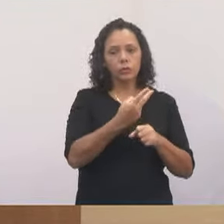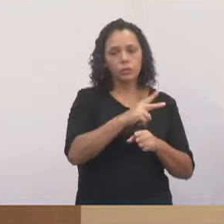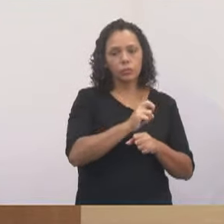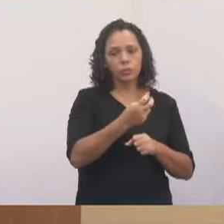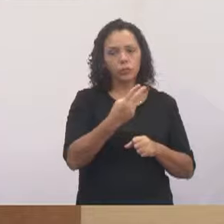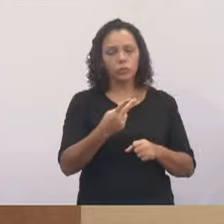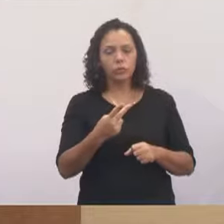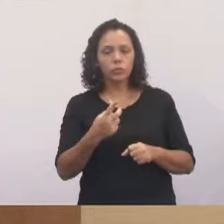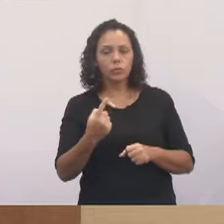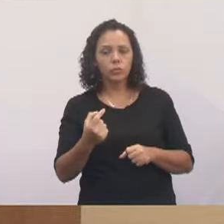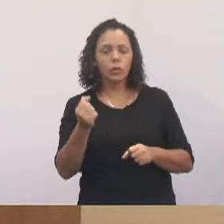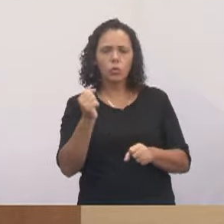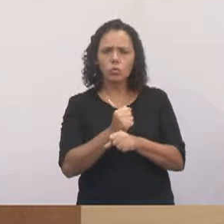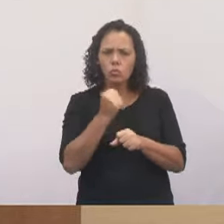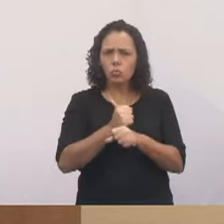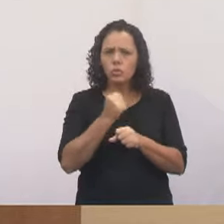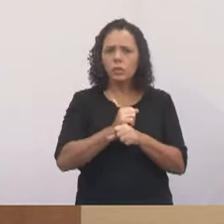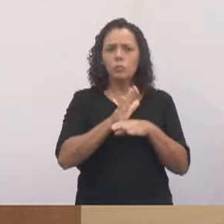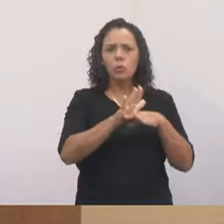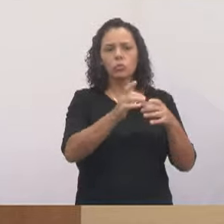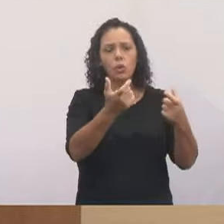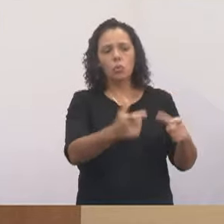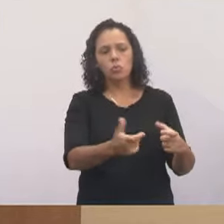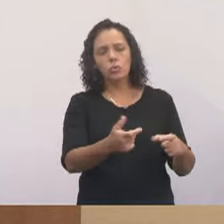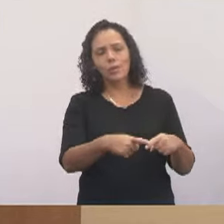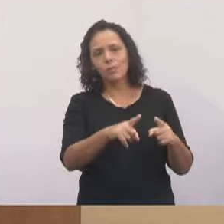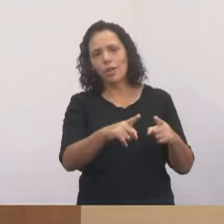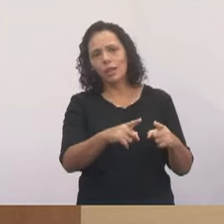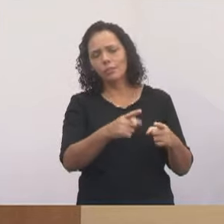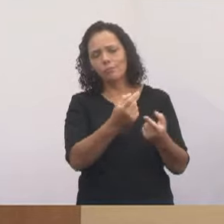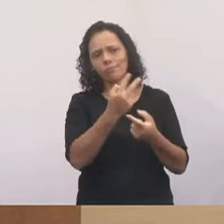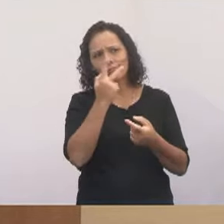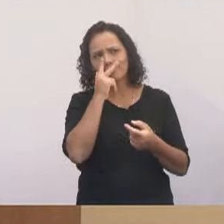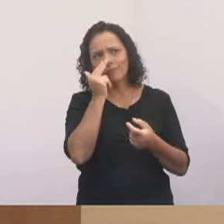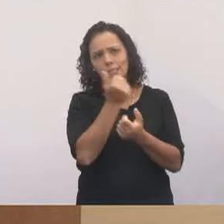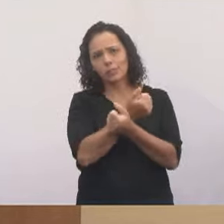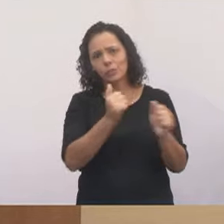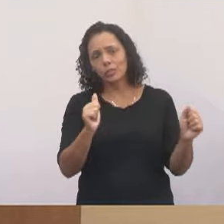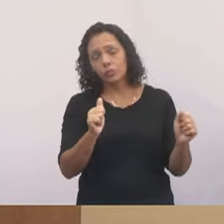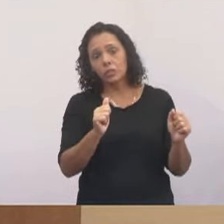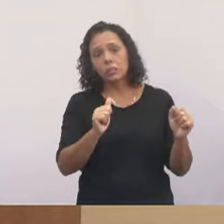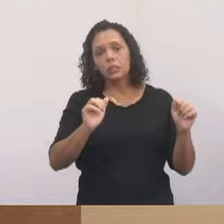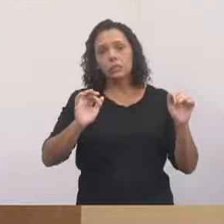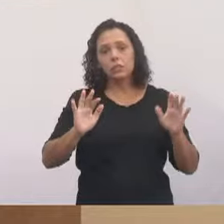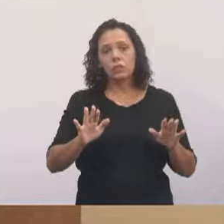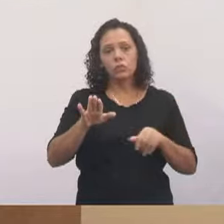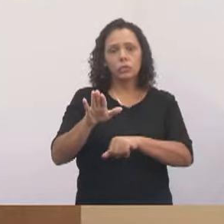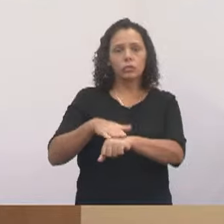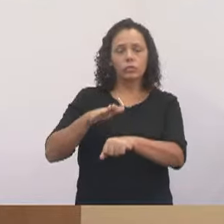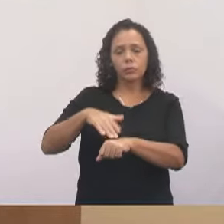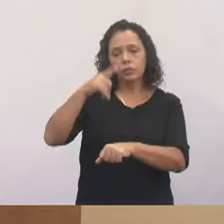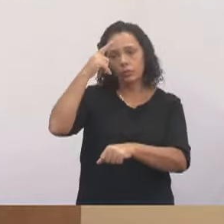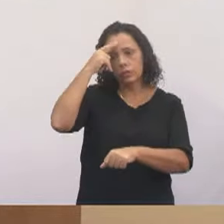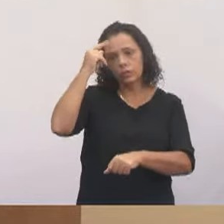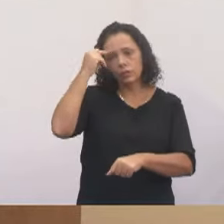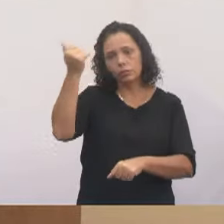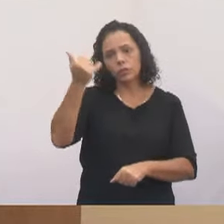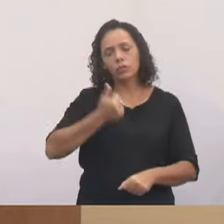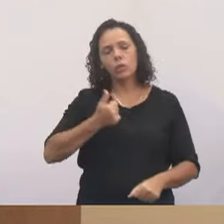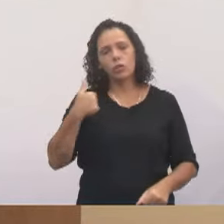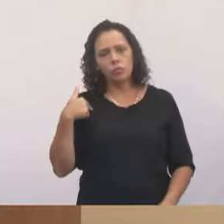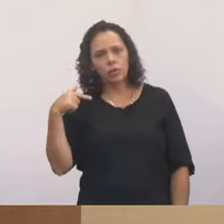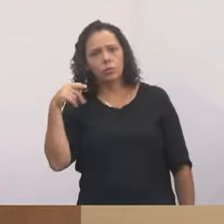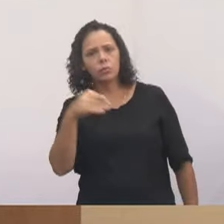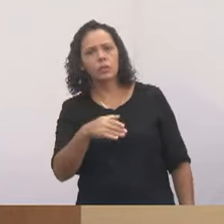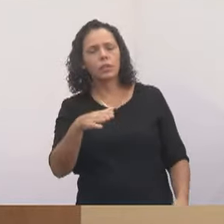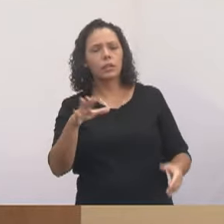eu venho lutando por aquele local, e eu não vi a possibilidade. E aí chamei o Sazaki, ele falou, não, vamos lá, a gente